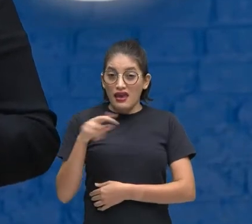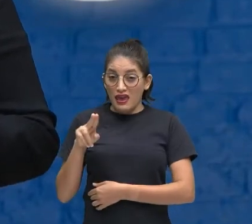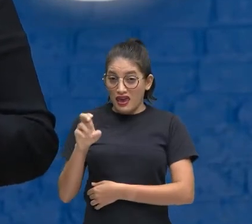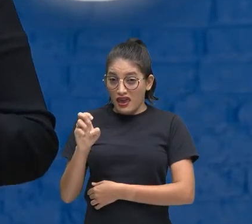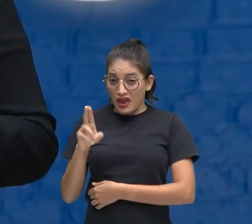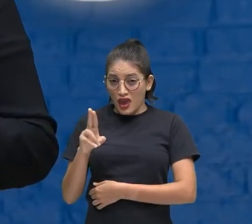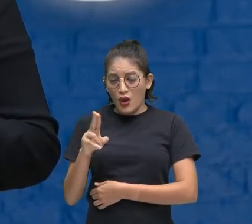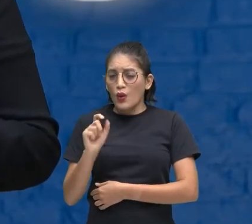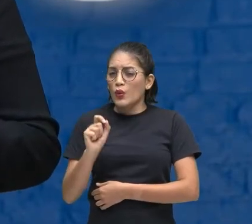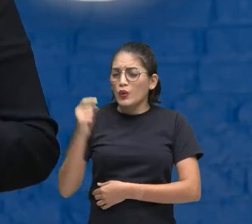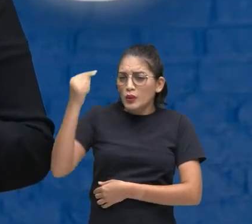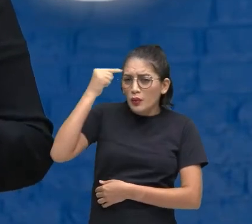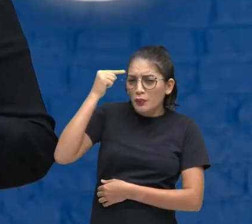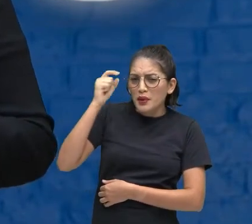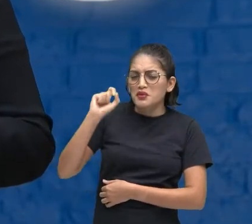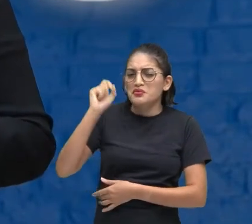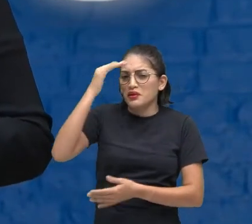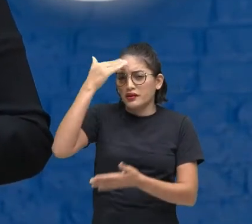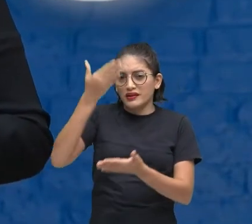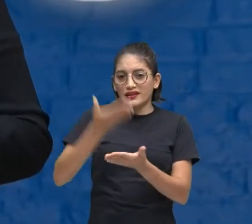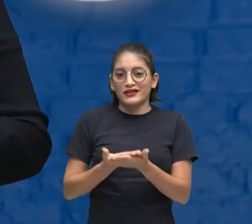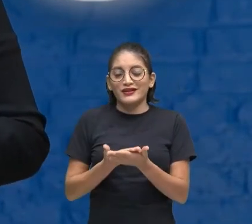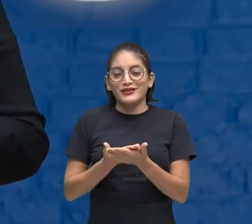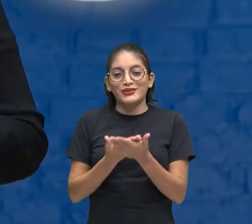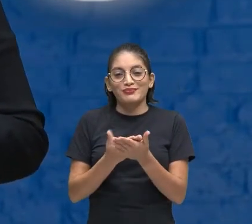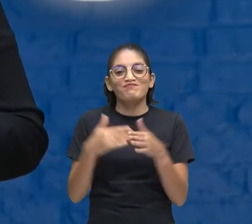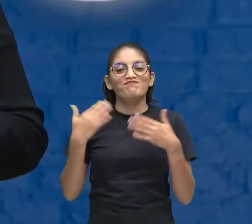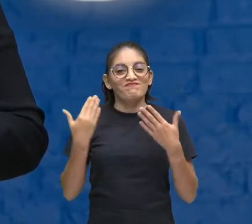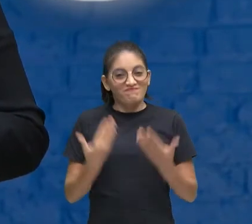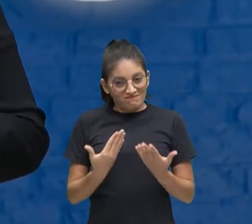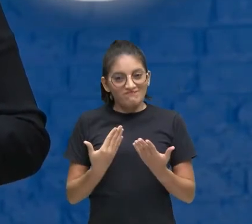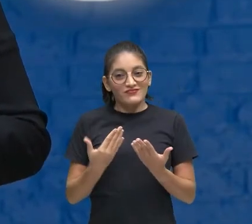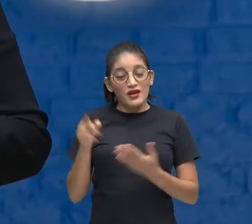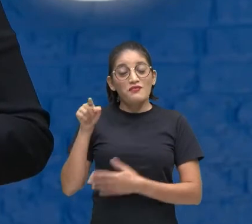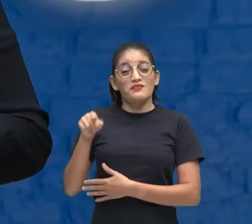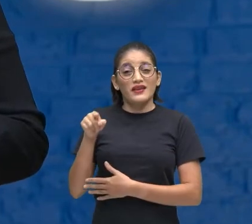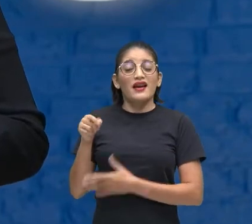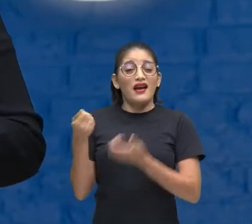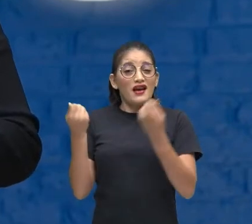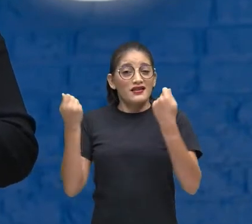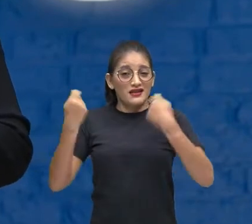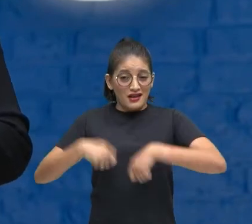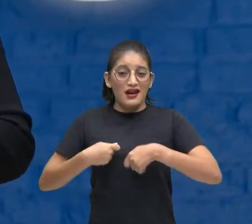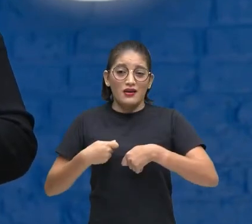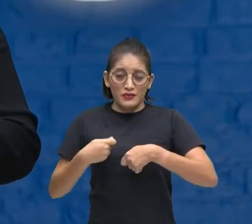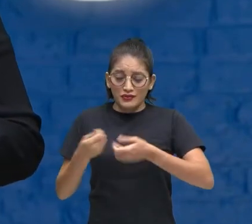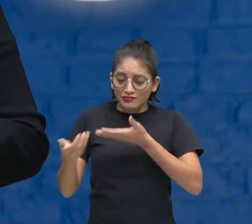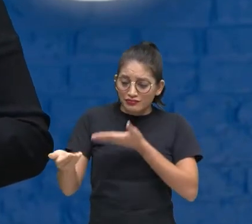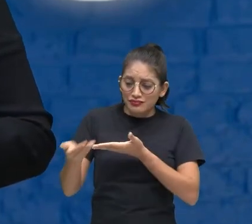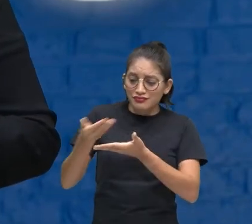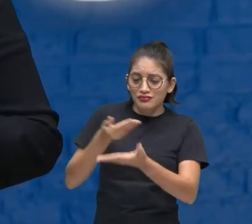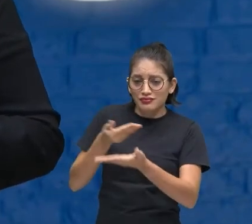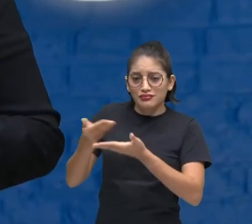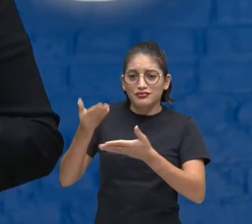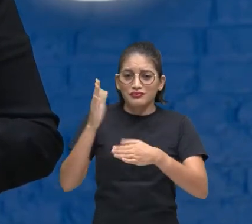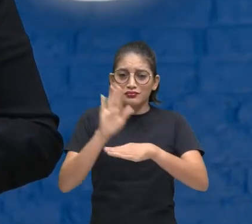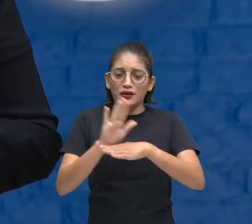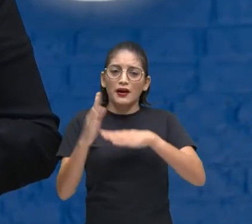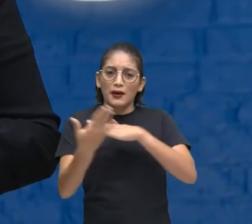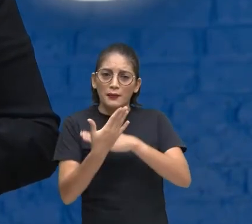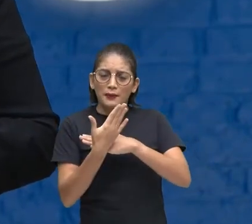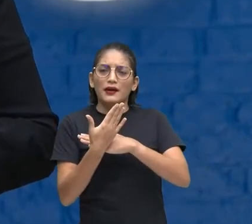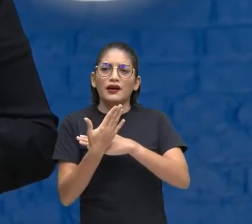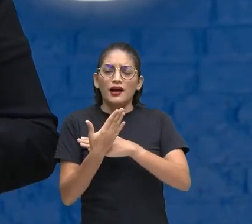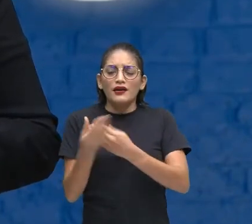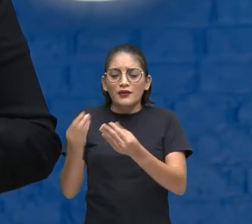que eu penso O que eu acredito E é justamente isso Que essa competência Da cooperação Ela vem trazendo De